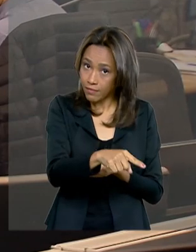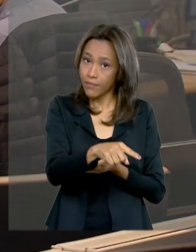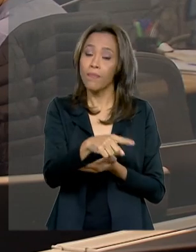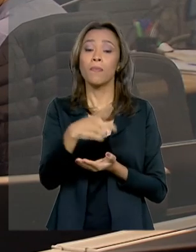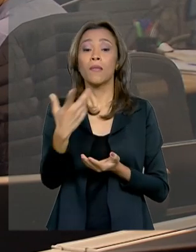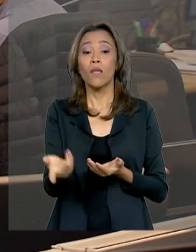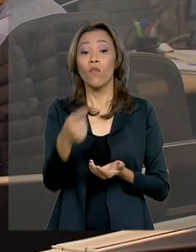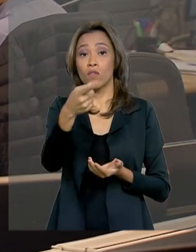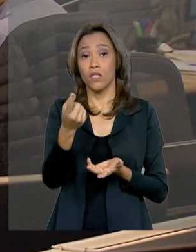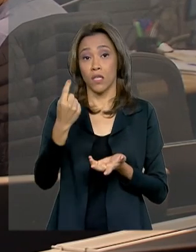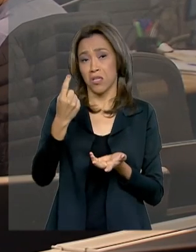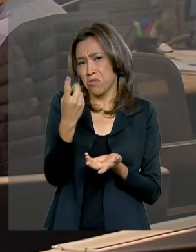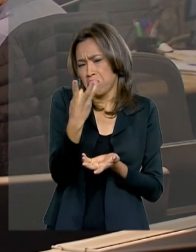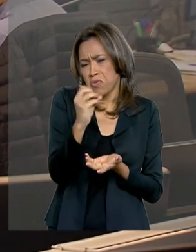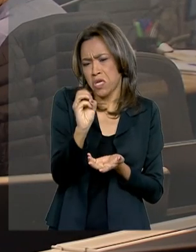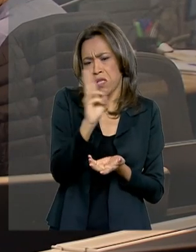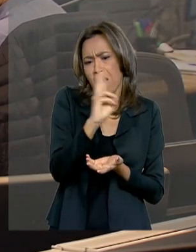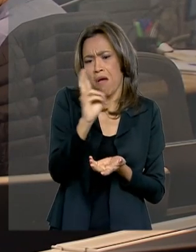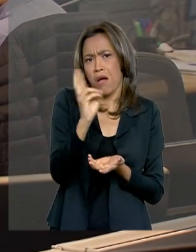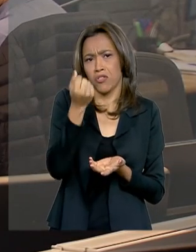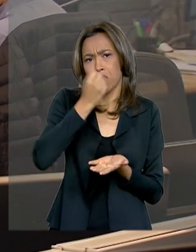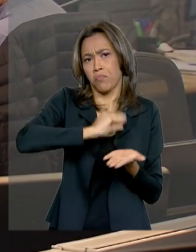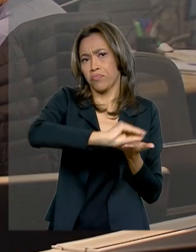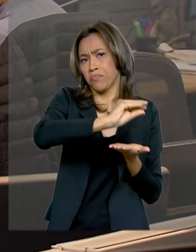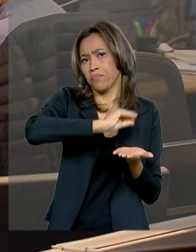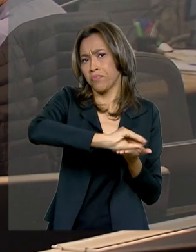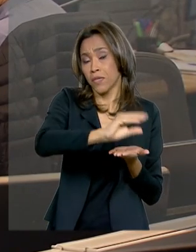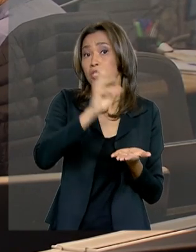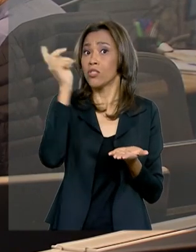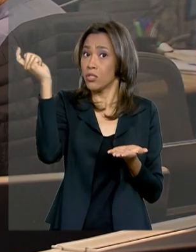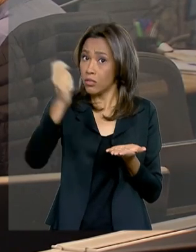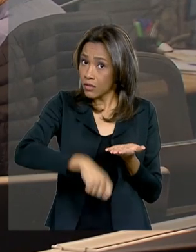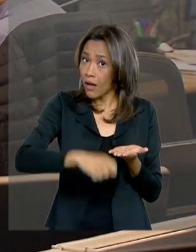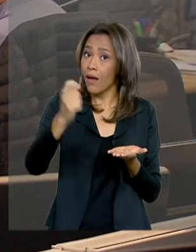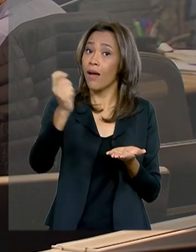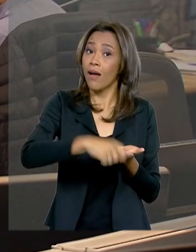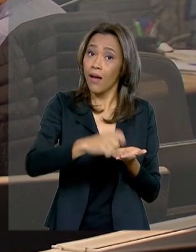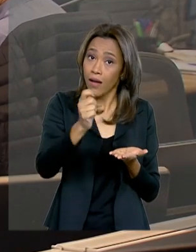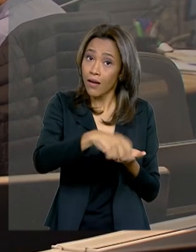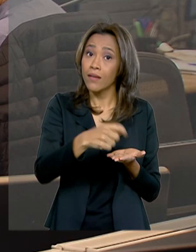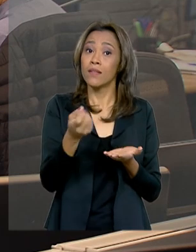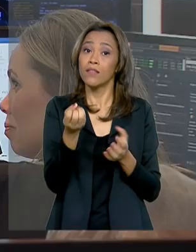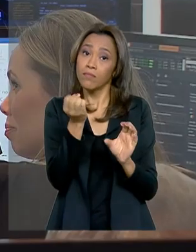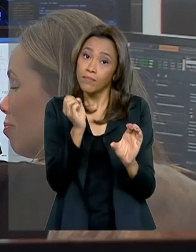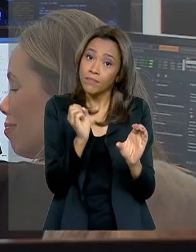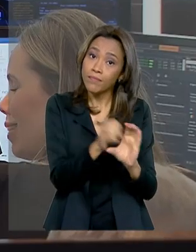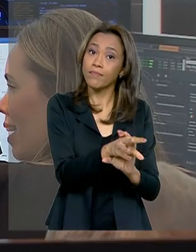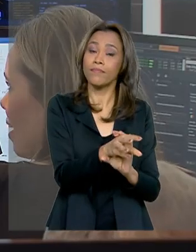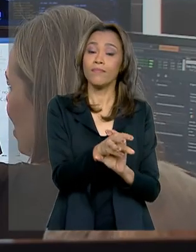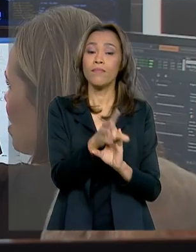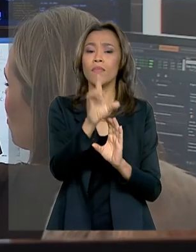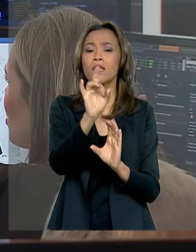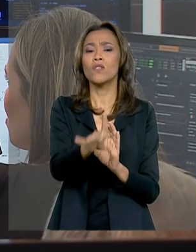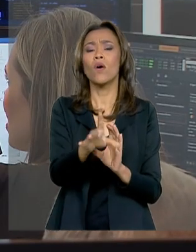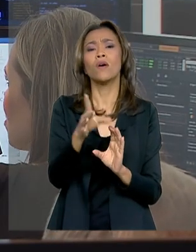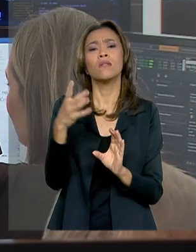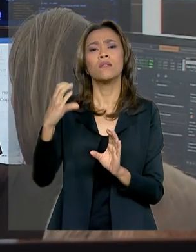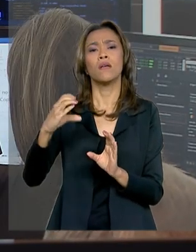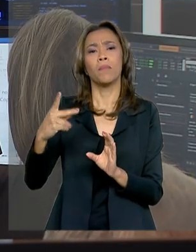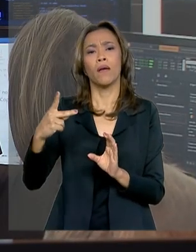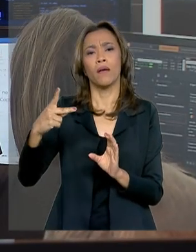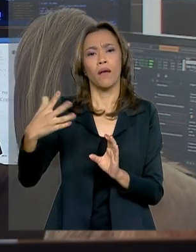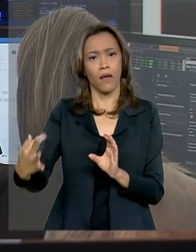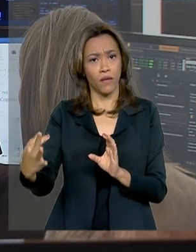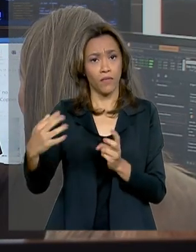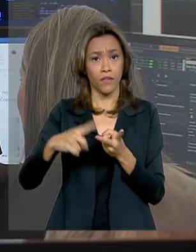Com uma aplicação de apenas R$,00, o cidadão já pode começar a investir no Tesouro Direto. Basta ter CPF e